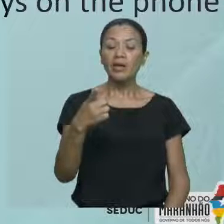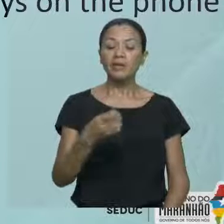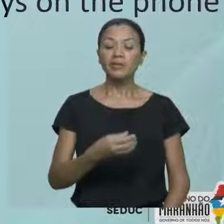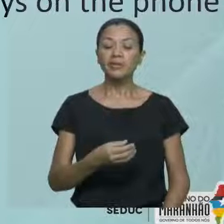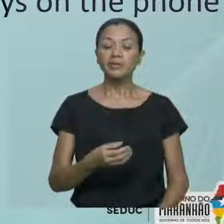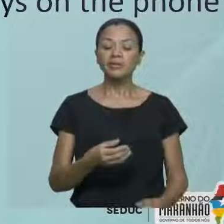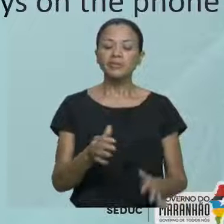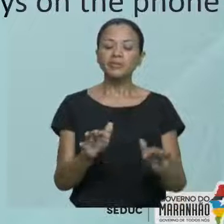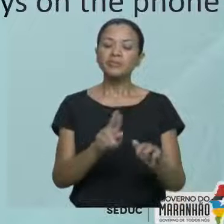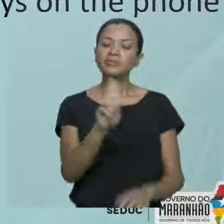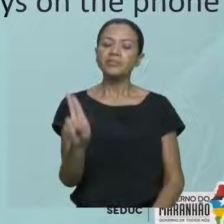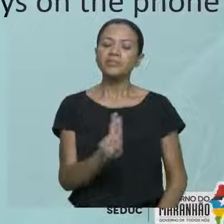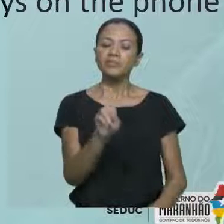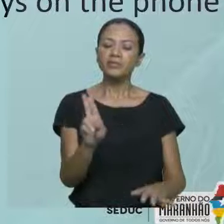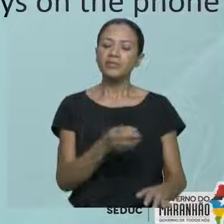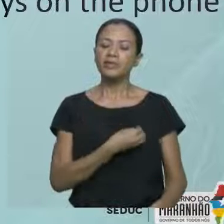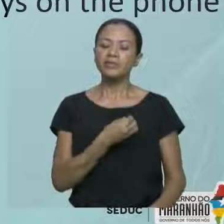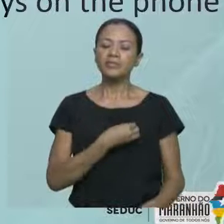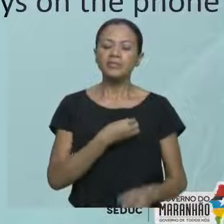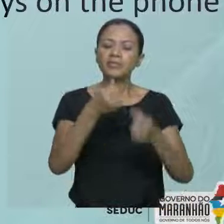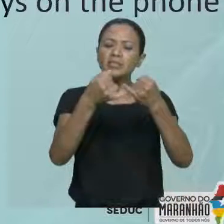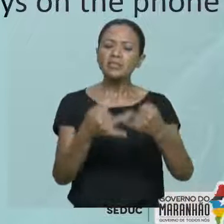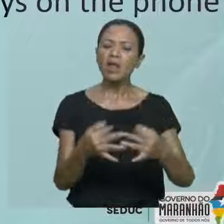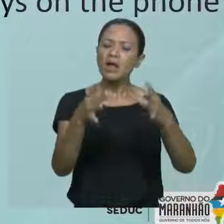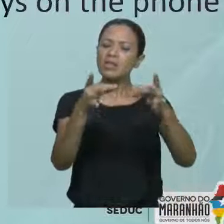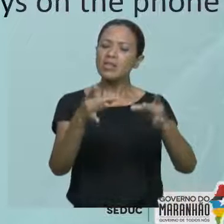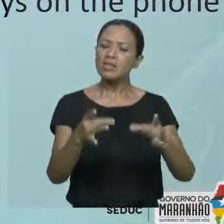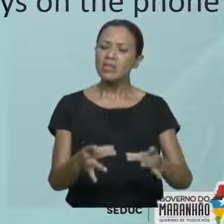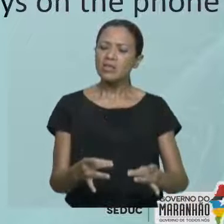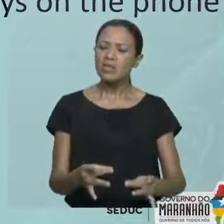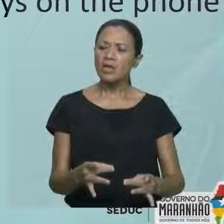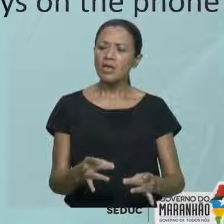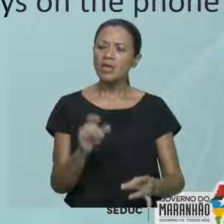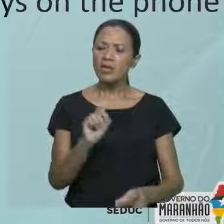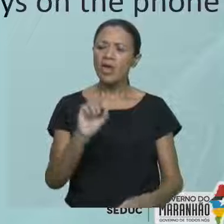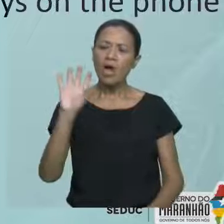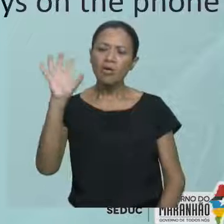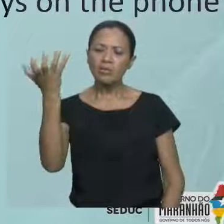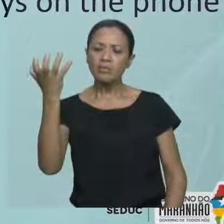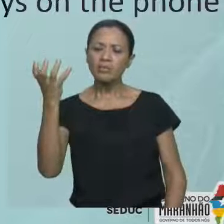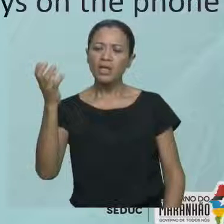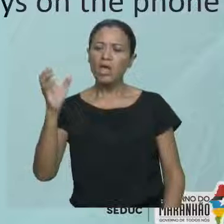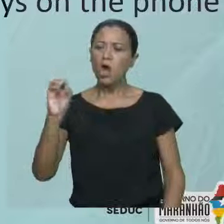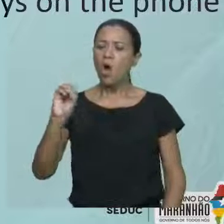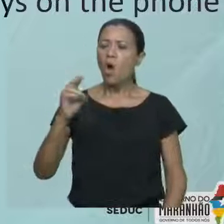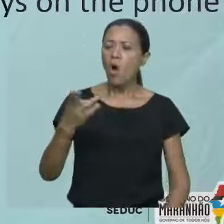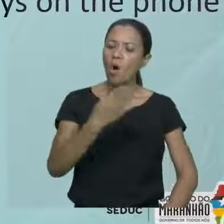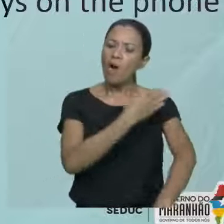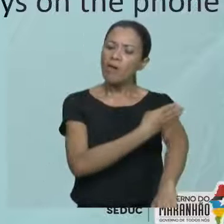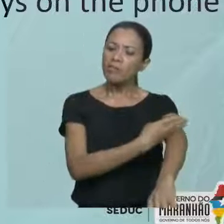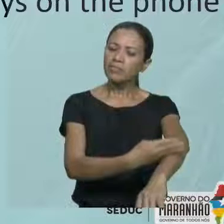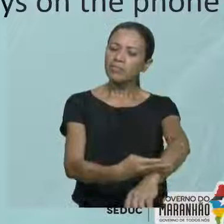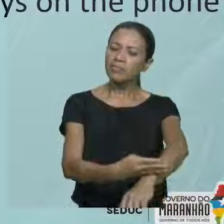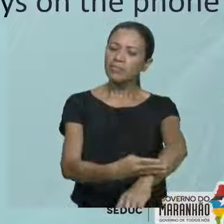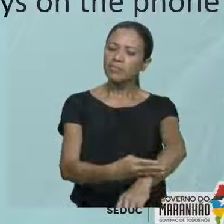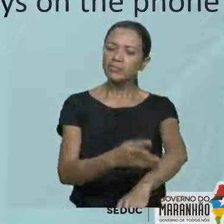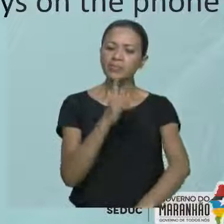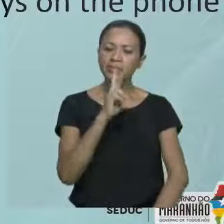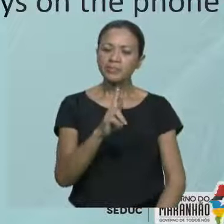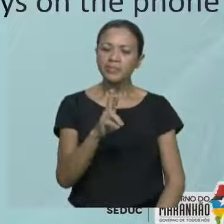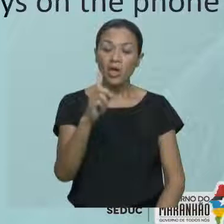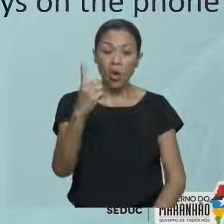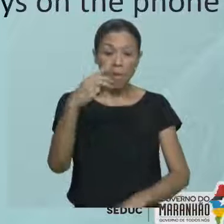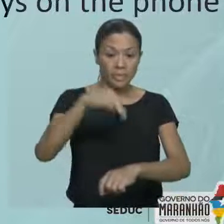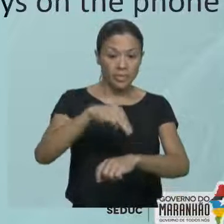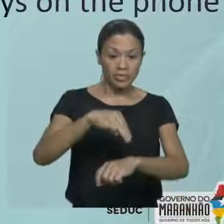presente foi usado para descrever o quê? Facts or habits. Nesse caso, nesse texto. Responderam? Vou dar um